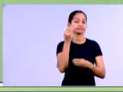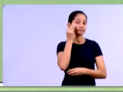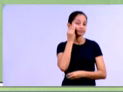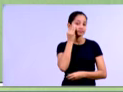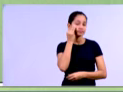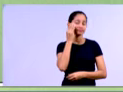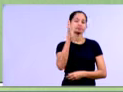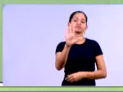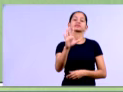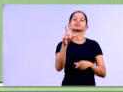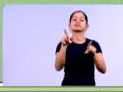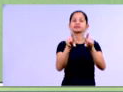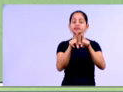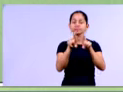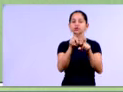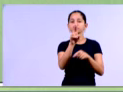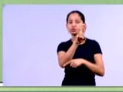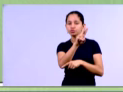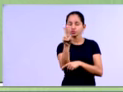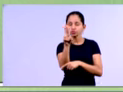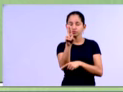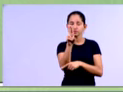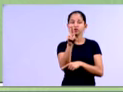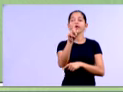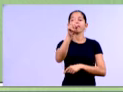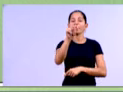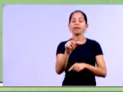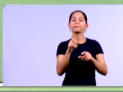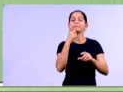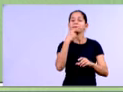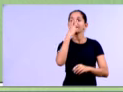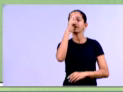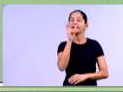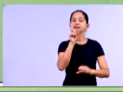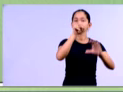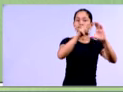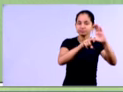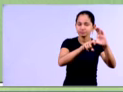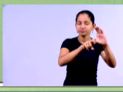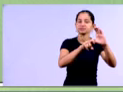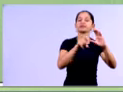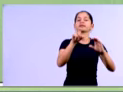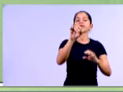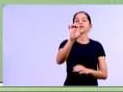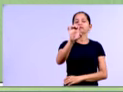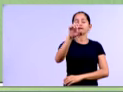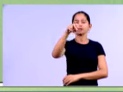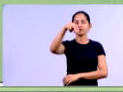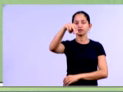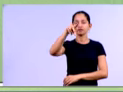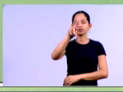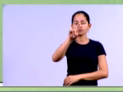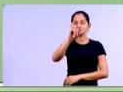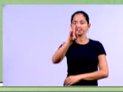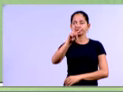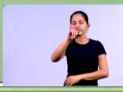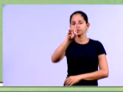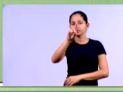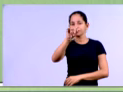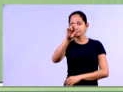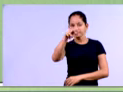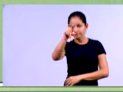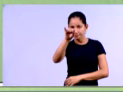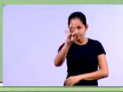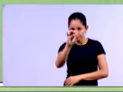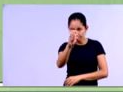tá? Esse índice também é denominado de endividamento, né? São índices de endividamento. A teleaula 4 continua